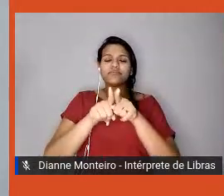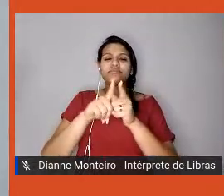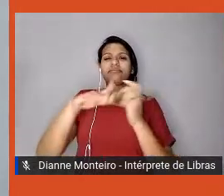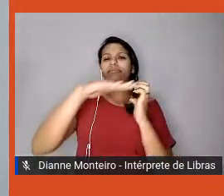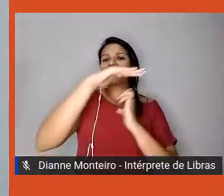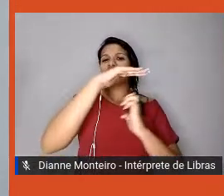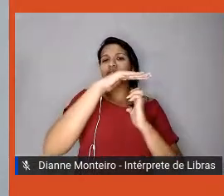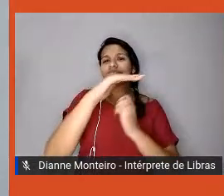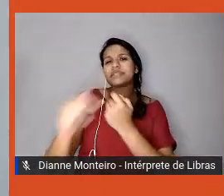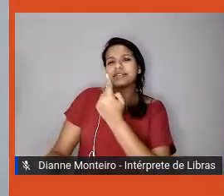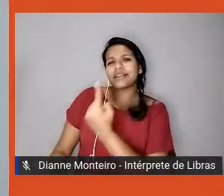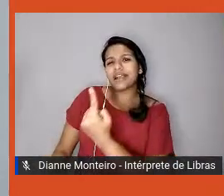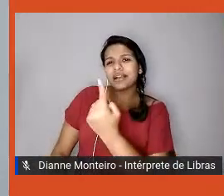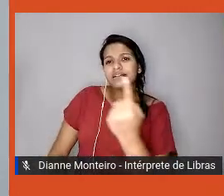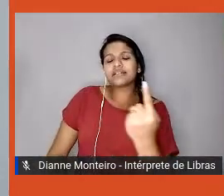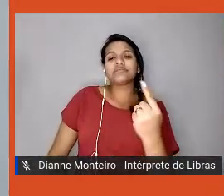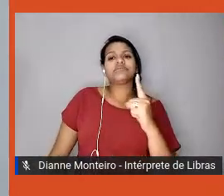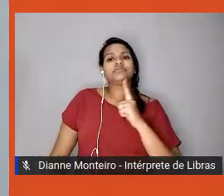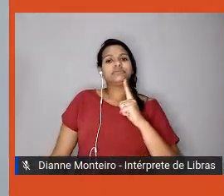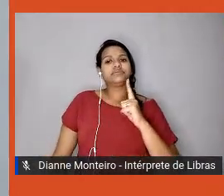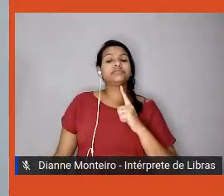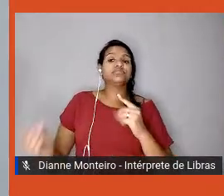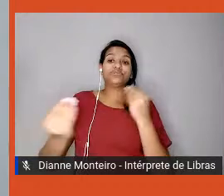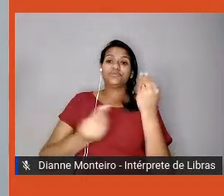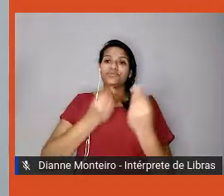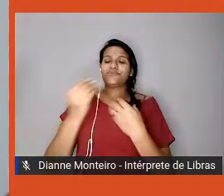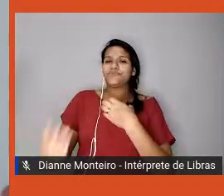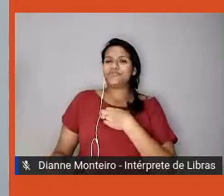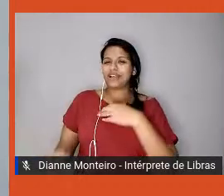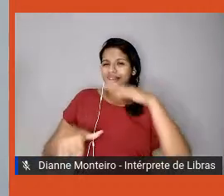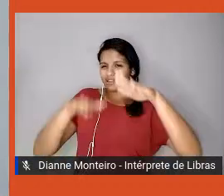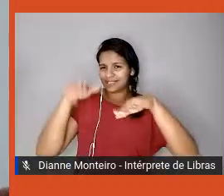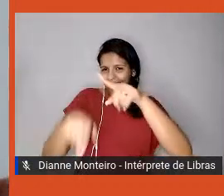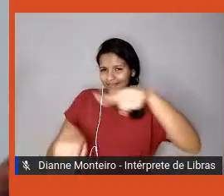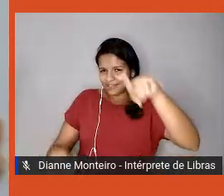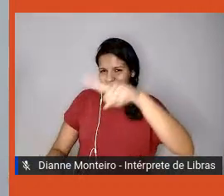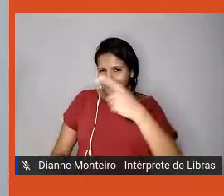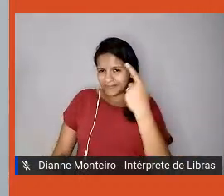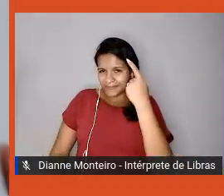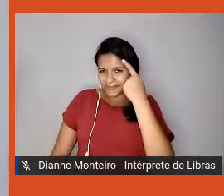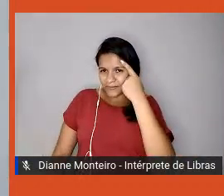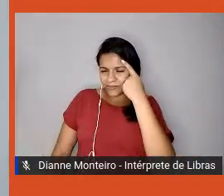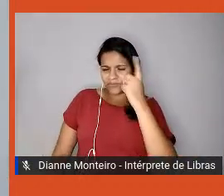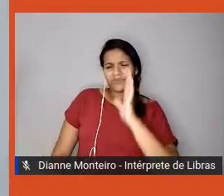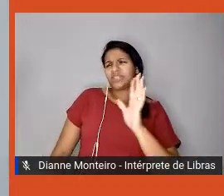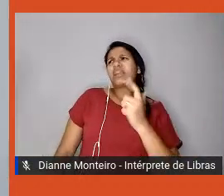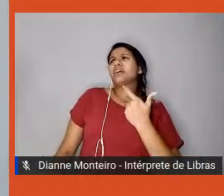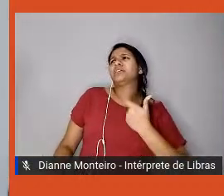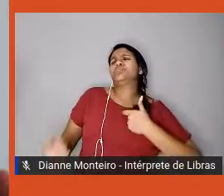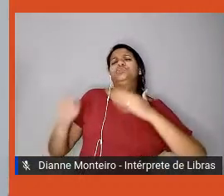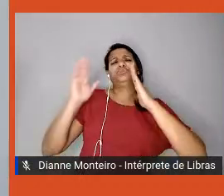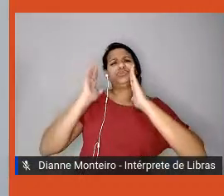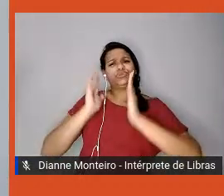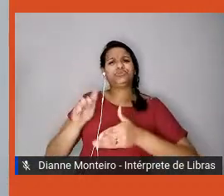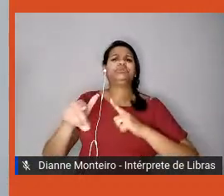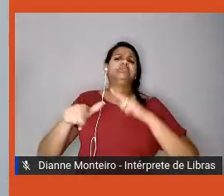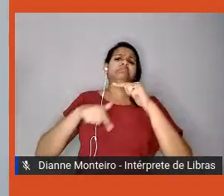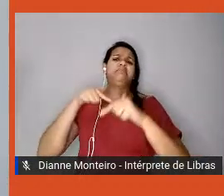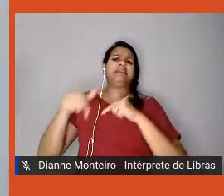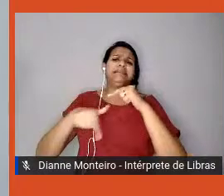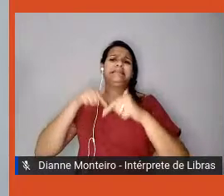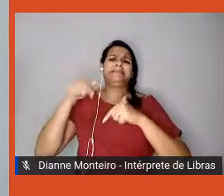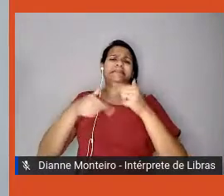imagino que alguns de vocês podem estar pensando, mas eu já tenho muitas demandas, imagina eu ter que